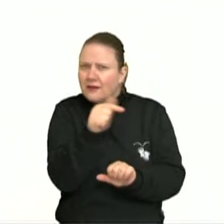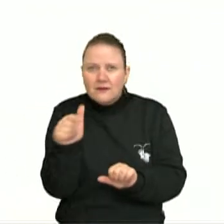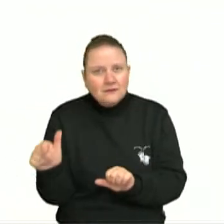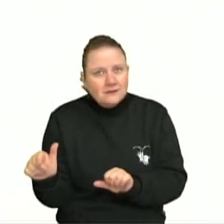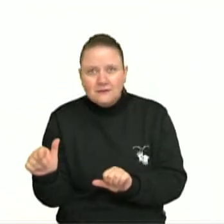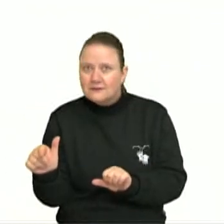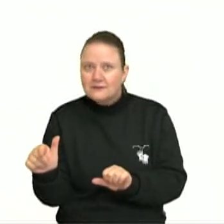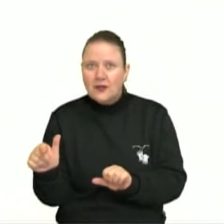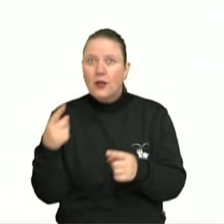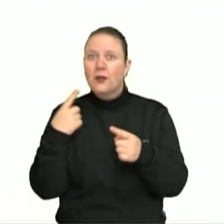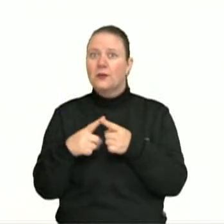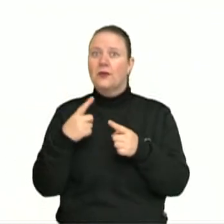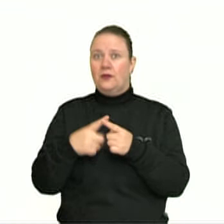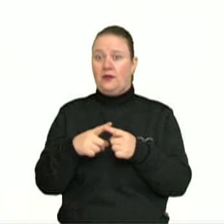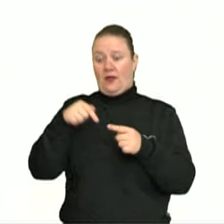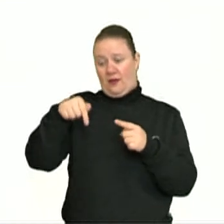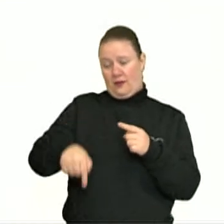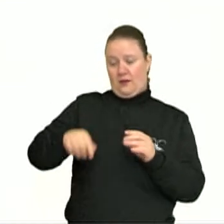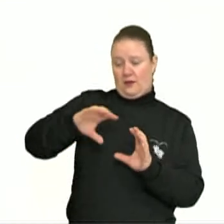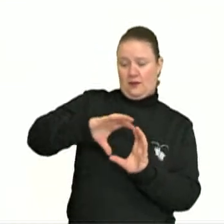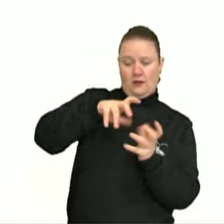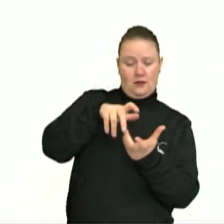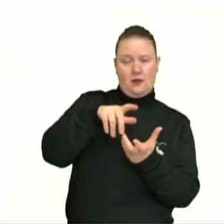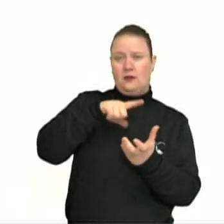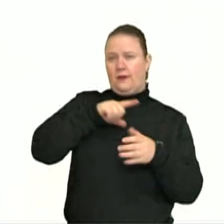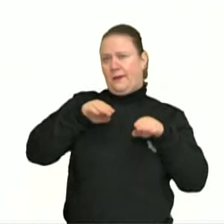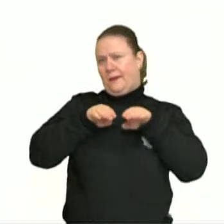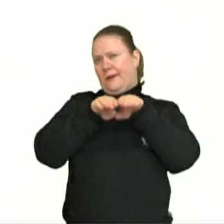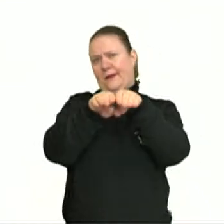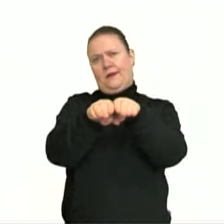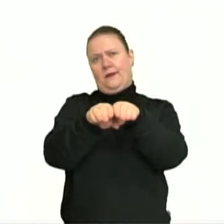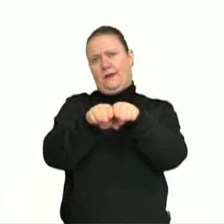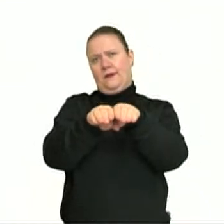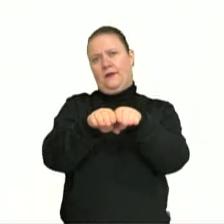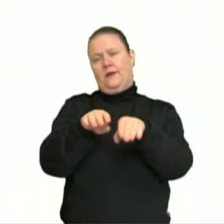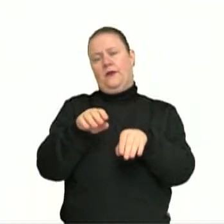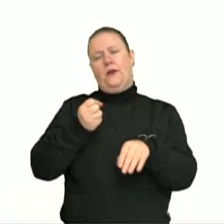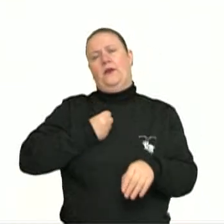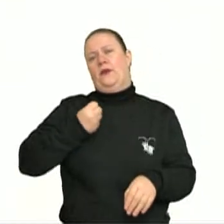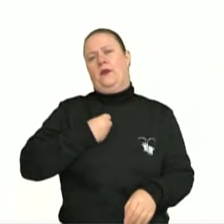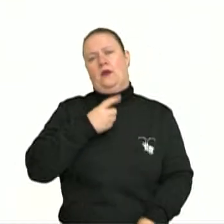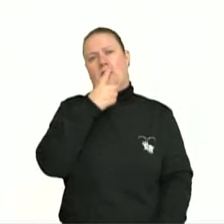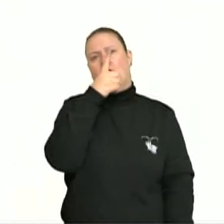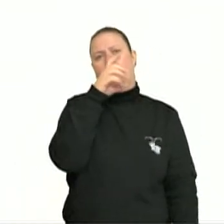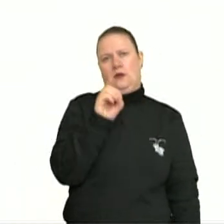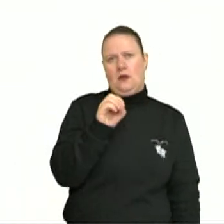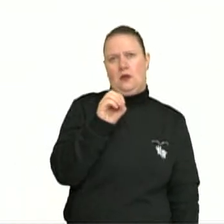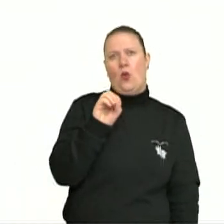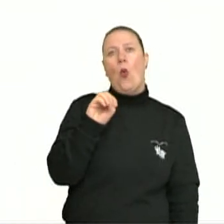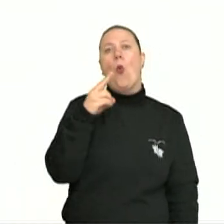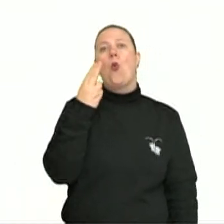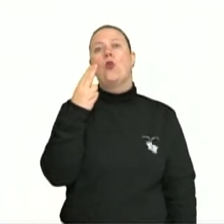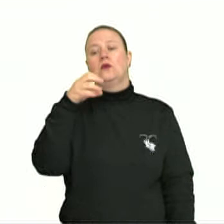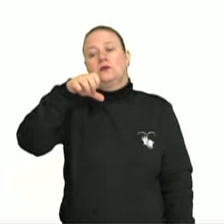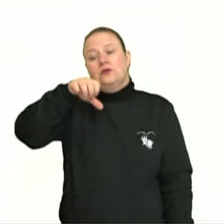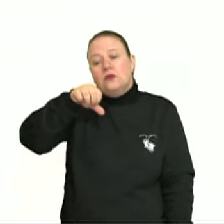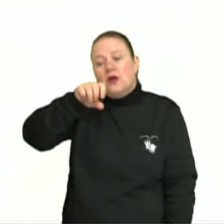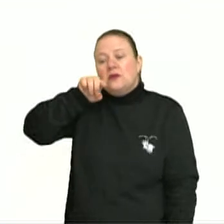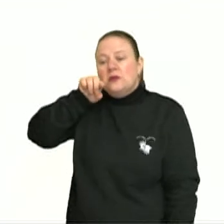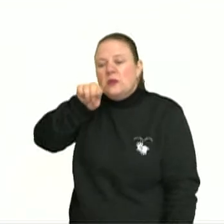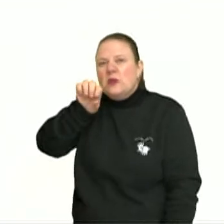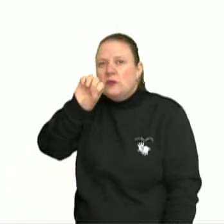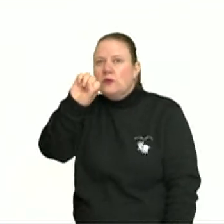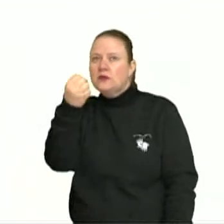praticamente na superfície da Terra, a gente pode considerar um padrão, que é o valor de 10 ou 9,81 para aqueles que são mais rigorosos. Também